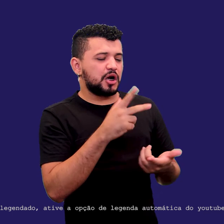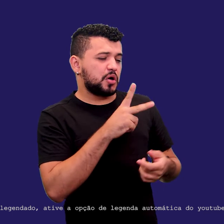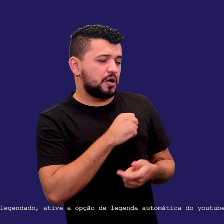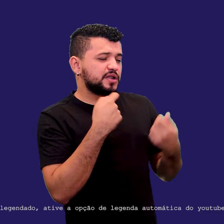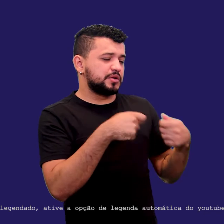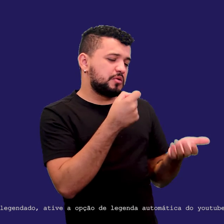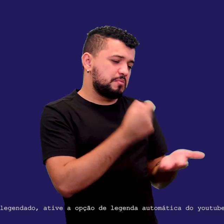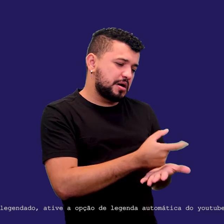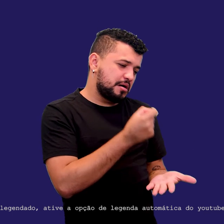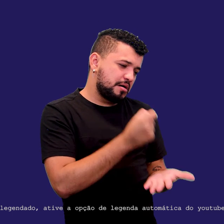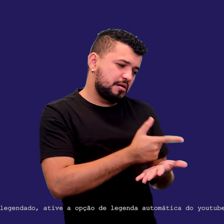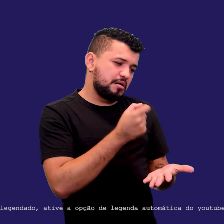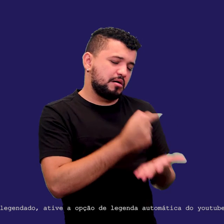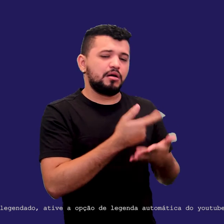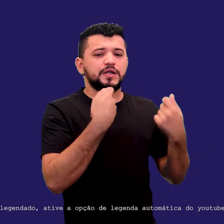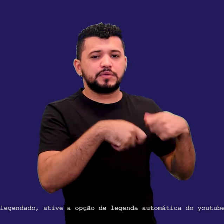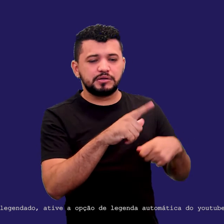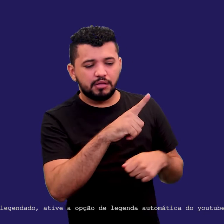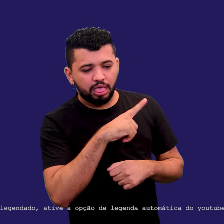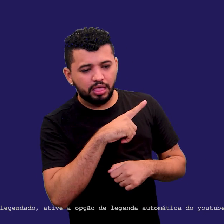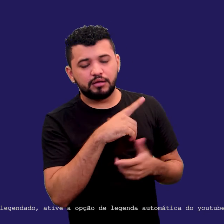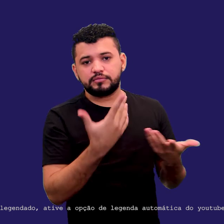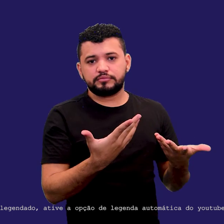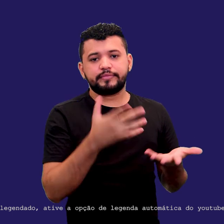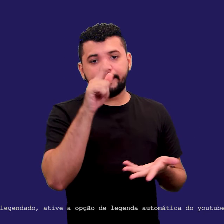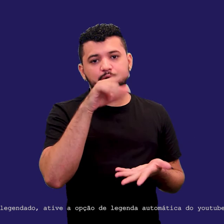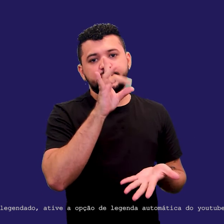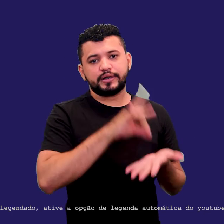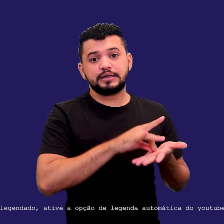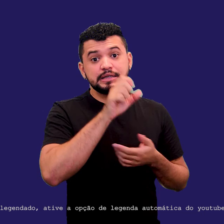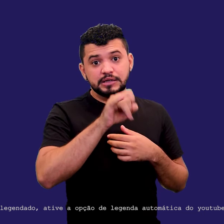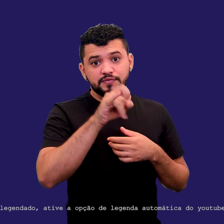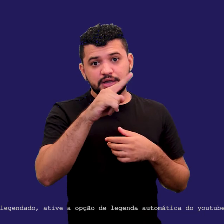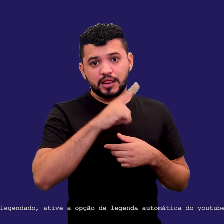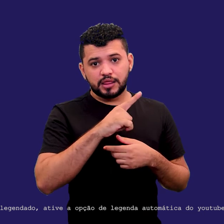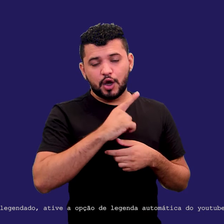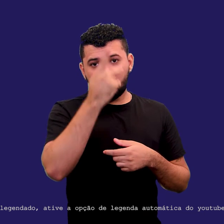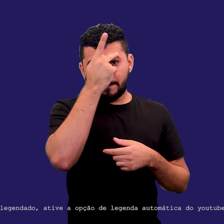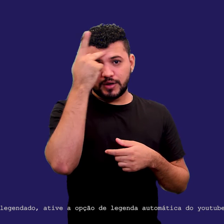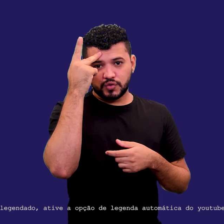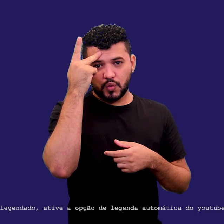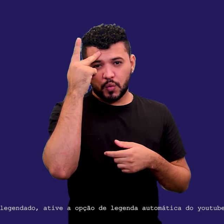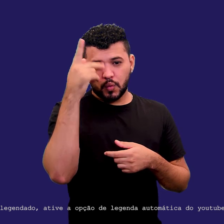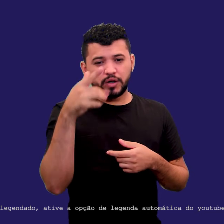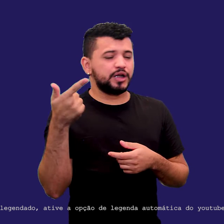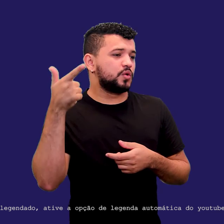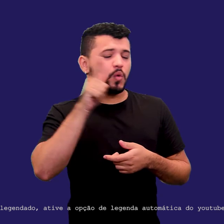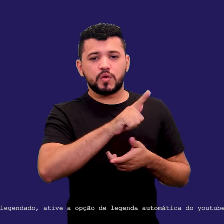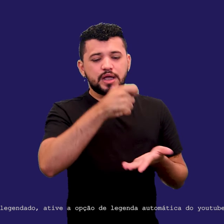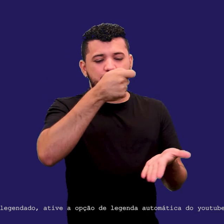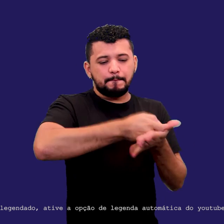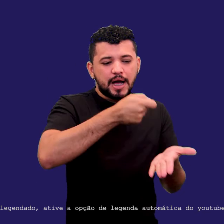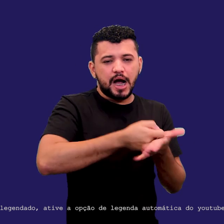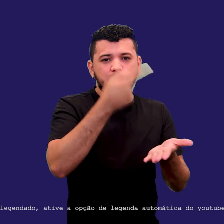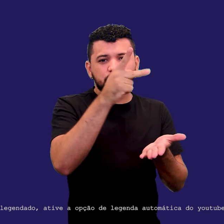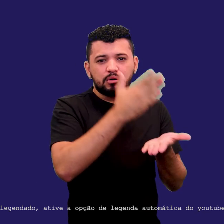realidade também. Porque se você tem uma pessoa endividada, por exemplo, né, por excesso de consumo, é óbvio que ela vai